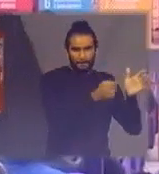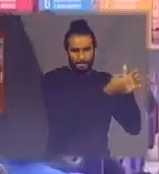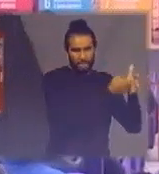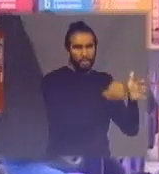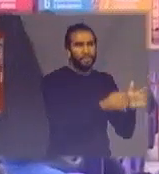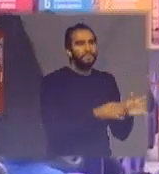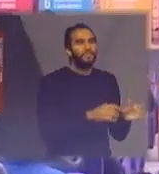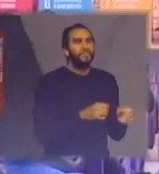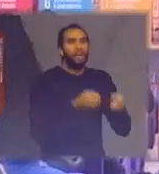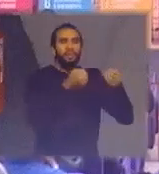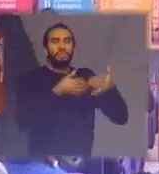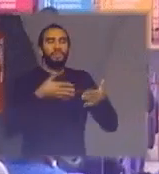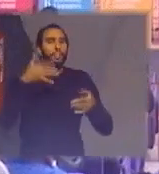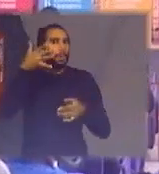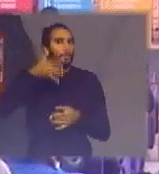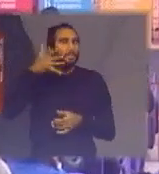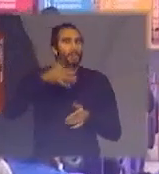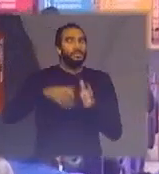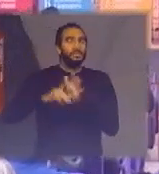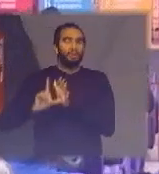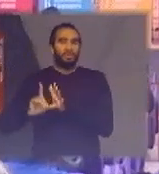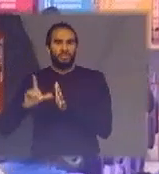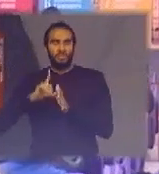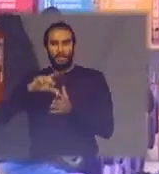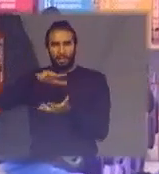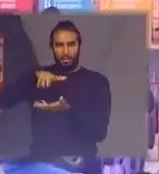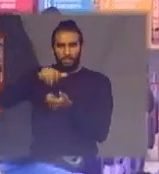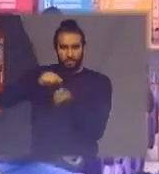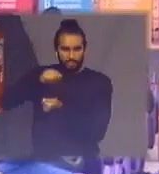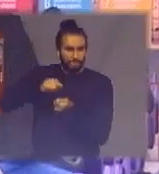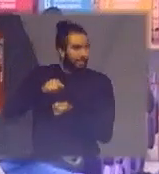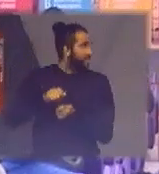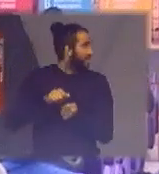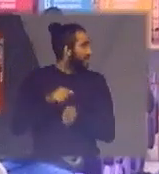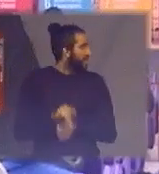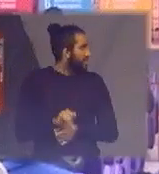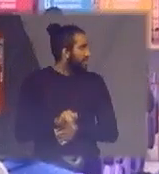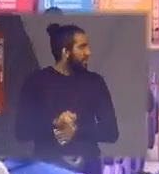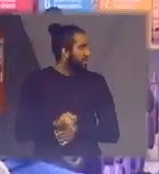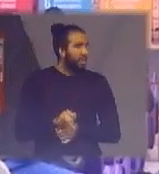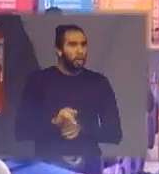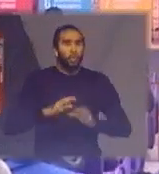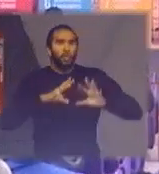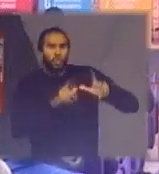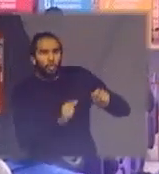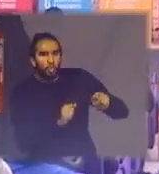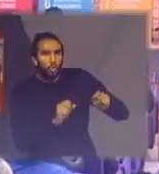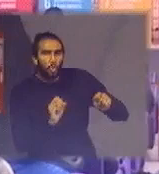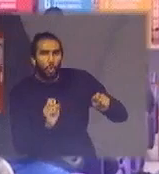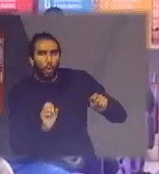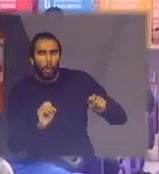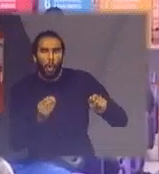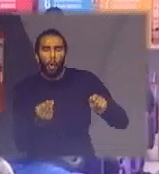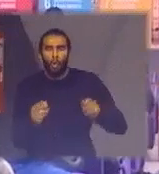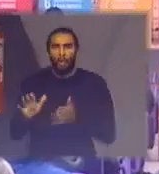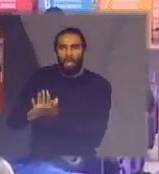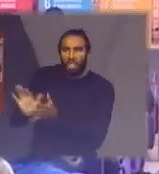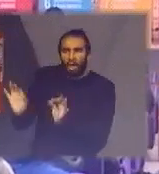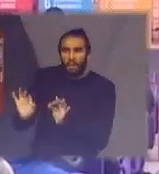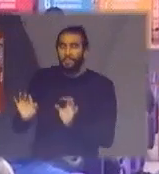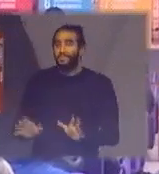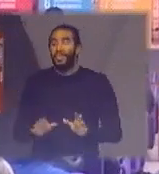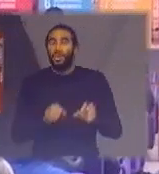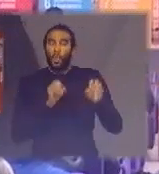falado aqui na palestra anterior a respeito de sustentabilidade se sustentabilidade é tudo não é nada então educação ambiental eu falo da mesma forma